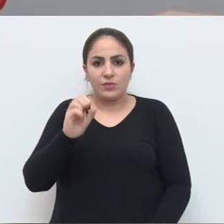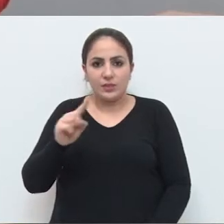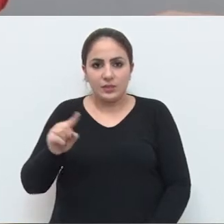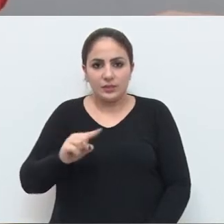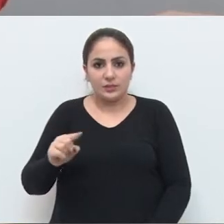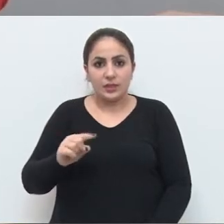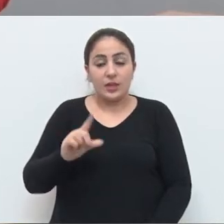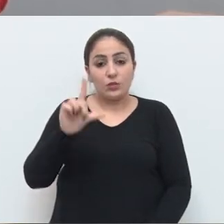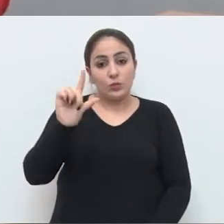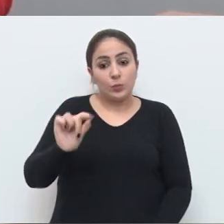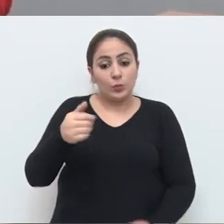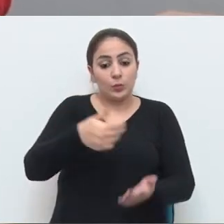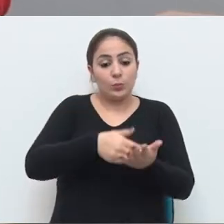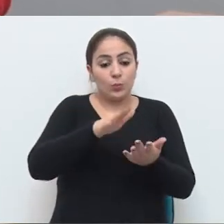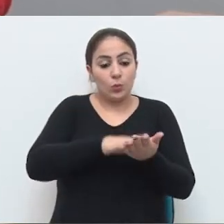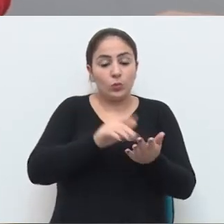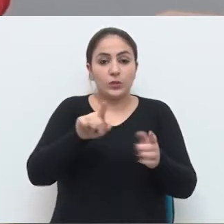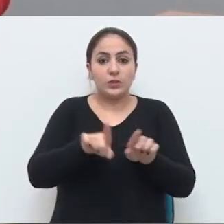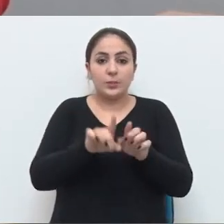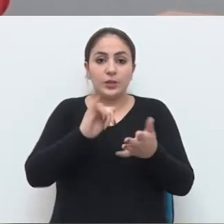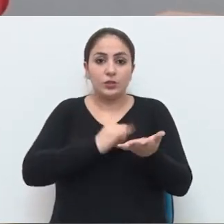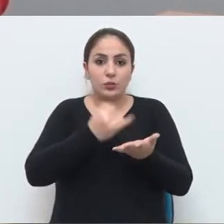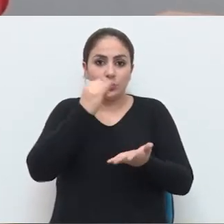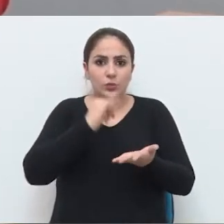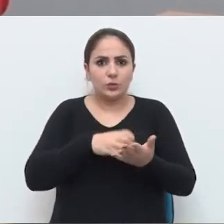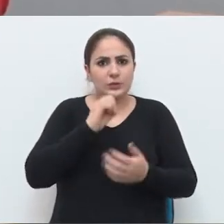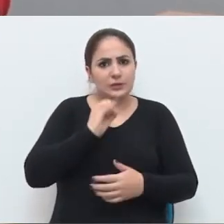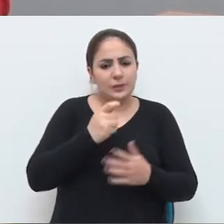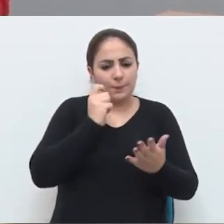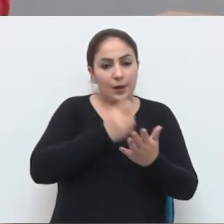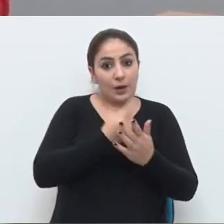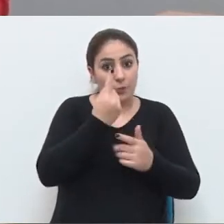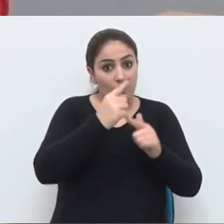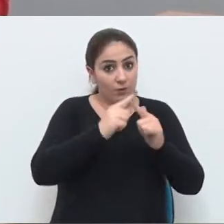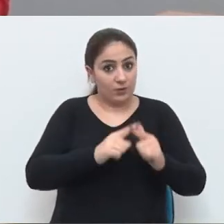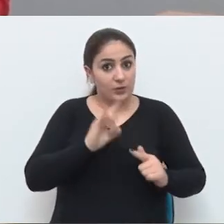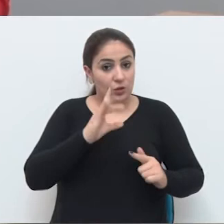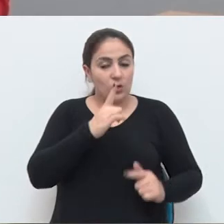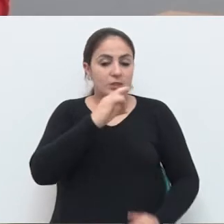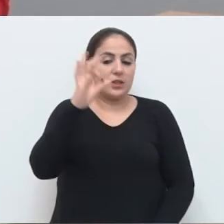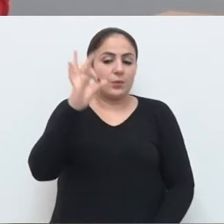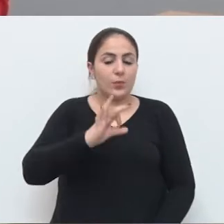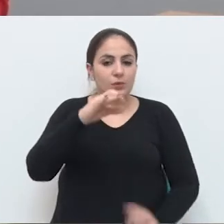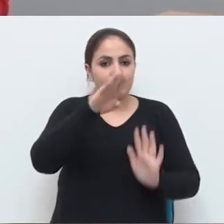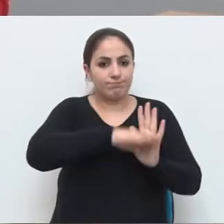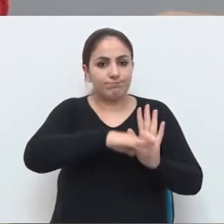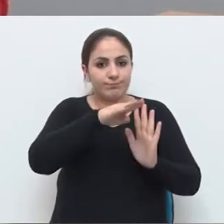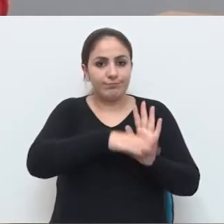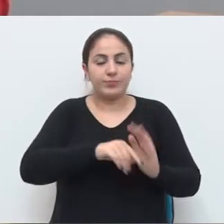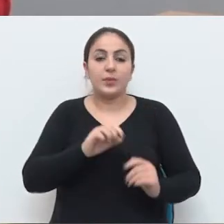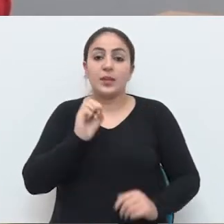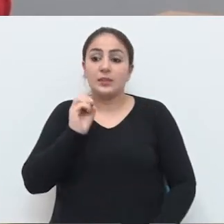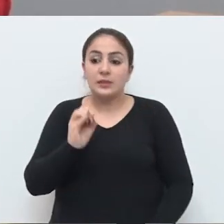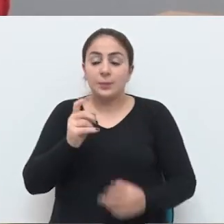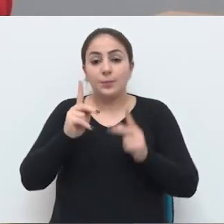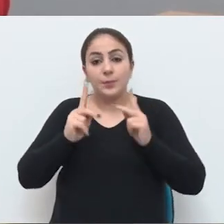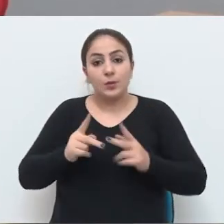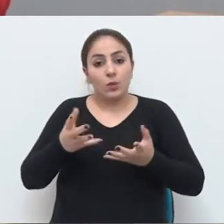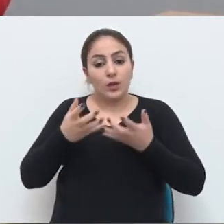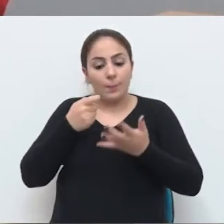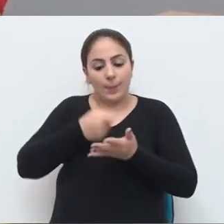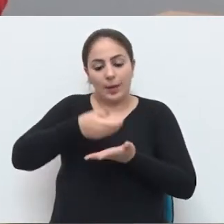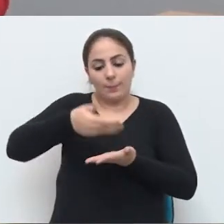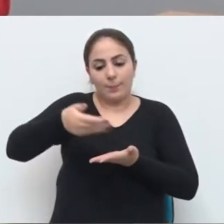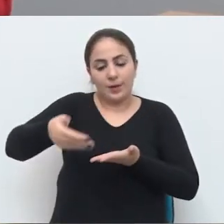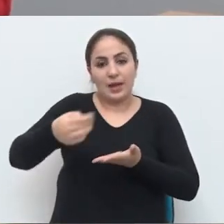que prevê a redução de multas e juros. Quem quitar a dívida em cota única terá 100% de desconto, e para quem